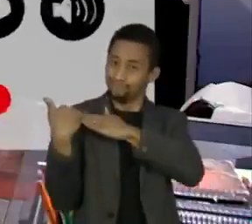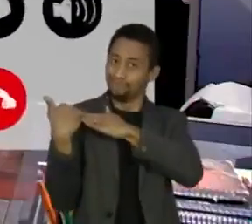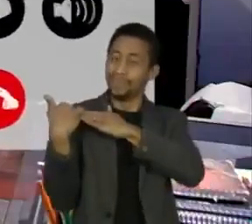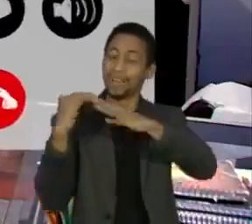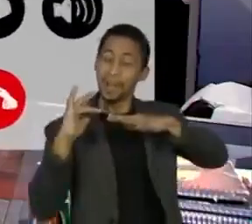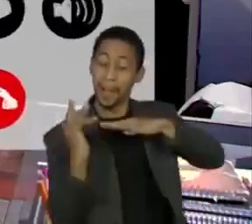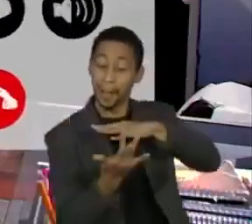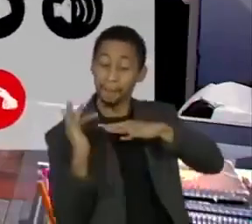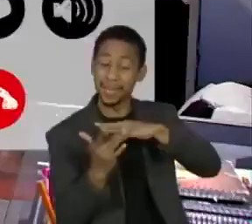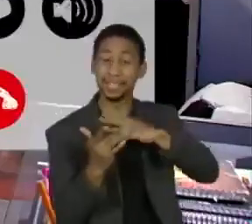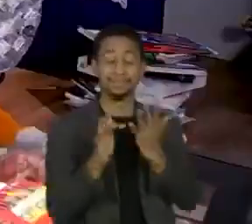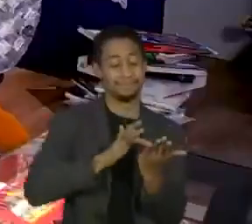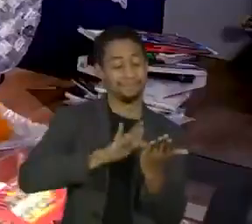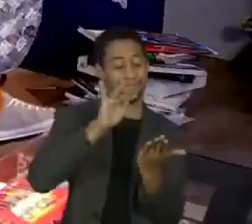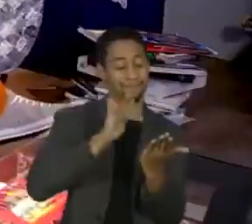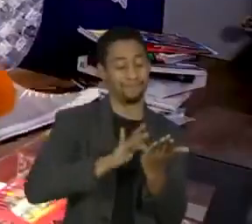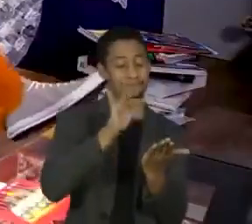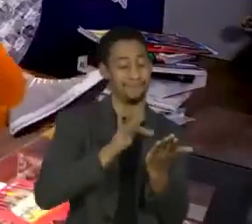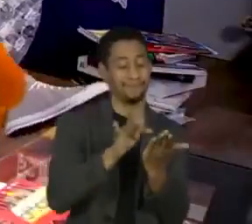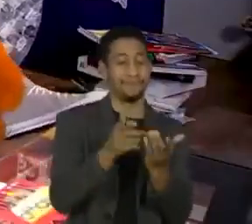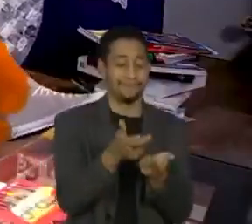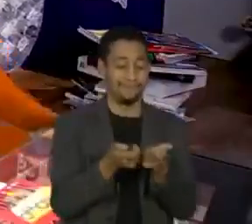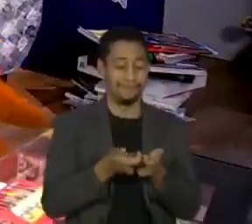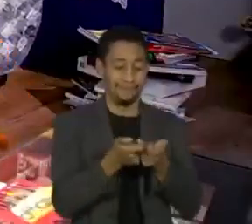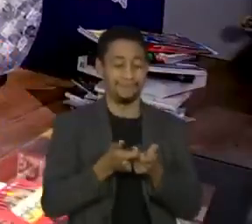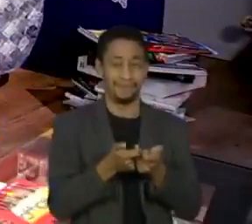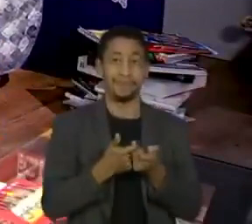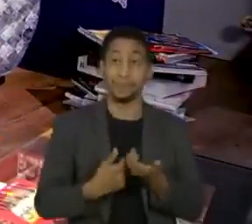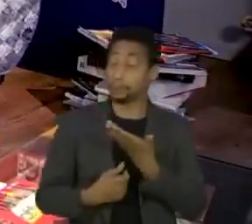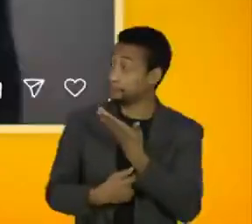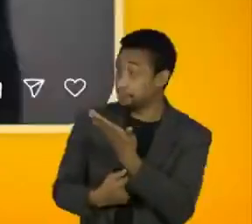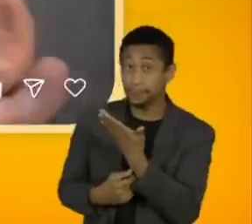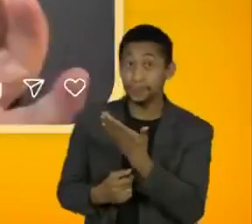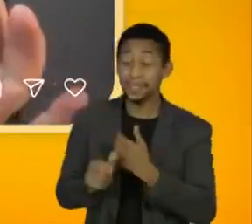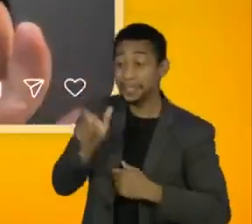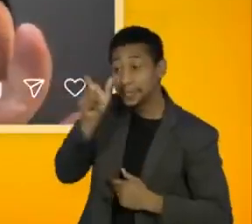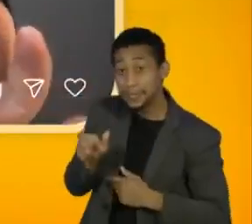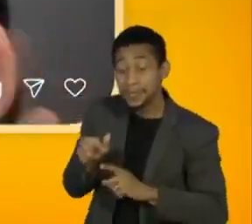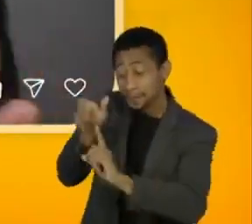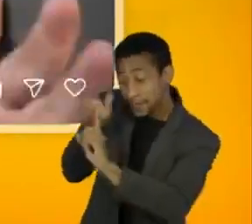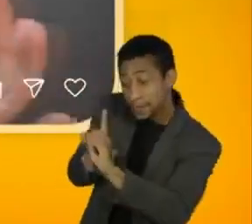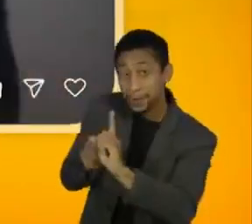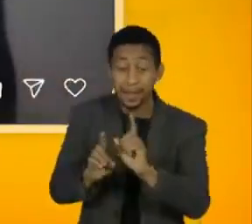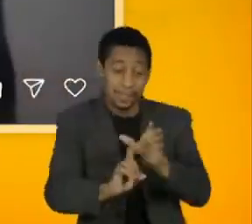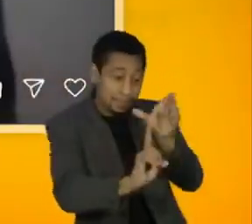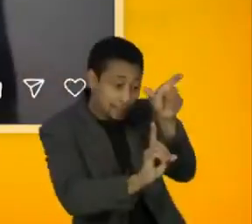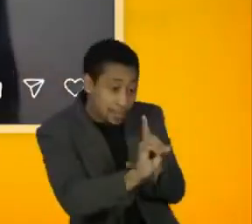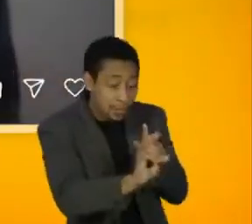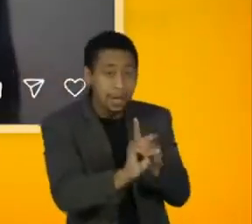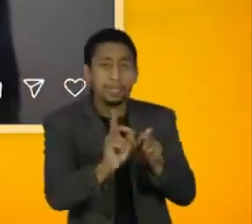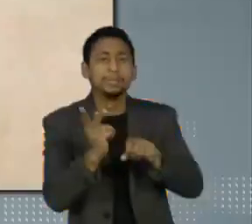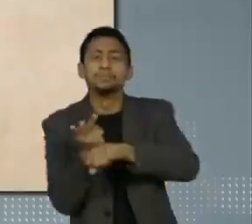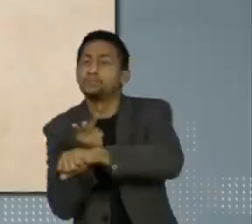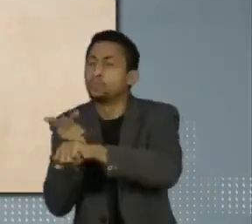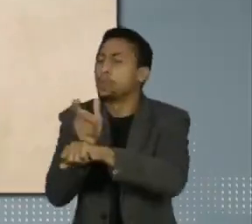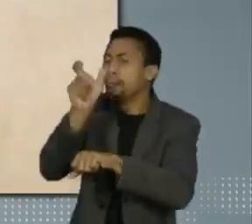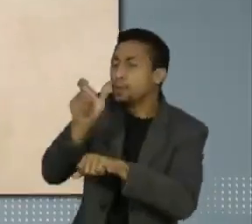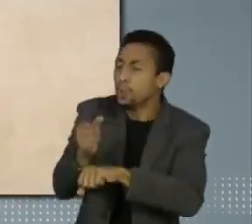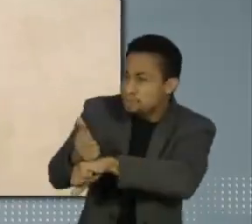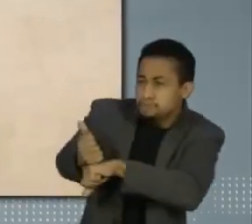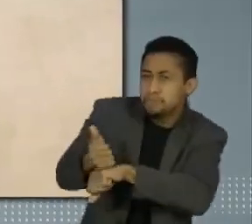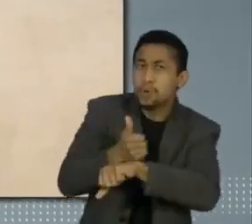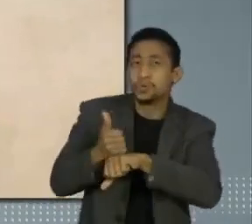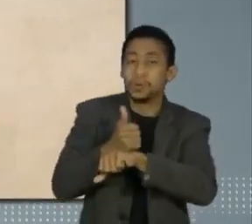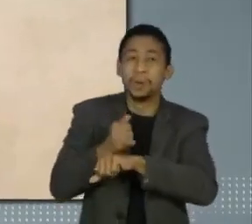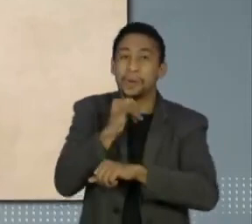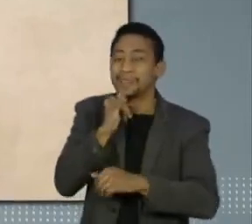as mídias na palma da mão. Nos cenários, os personagens buscam a opinião de especialistas no assunto, como a